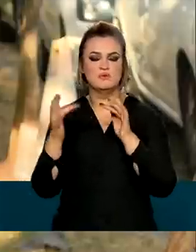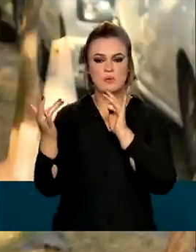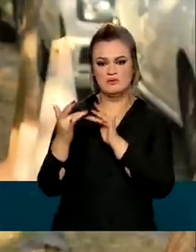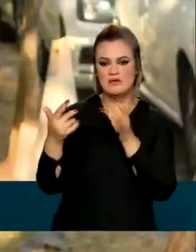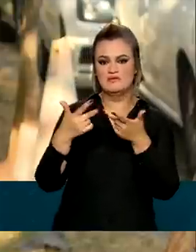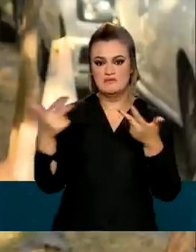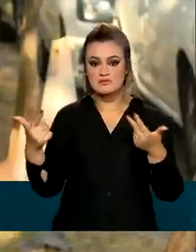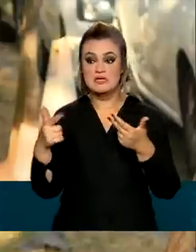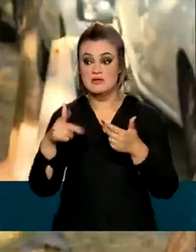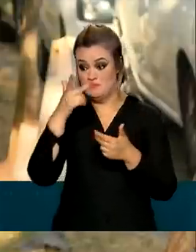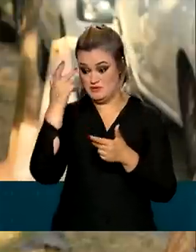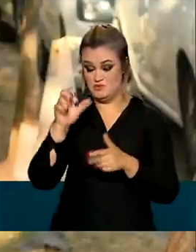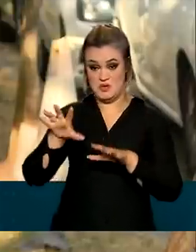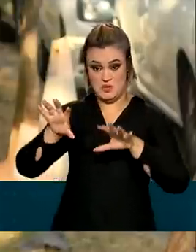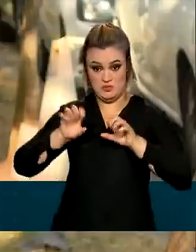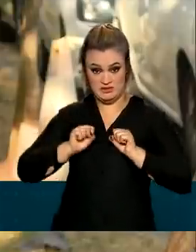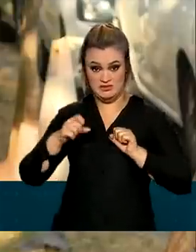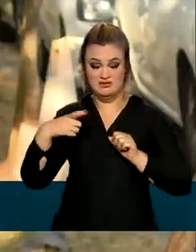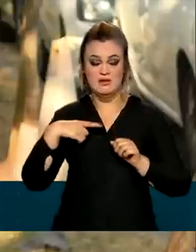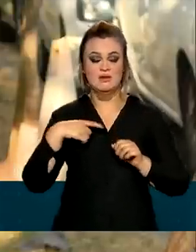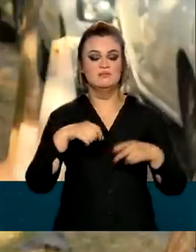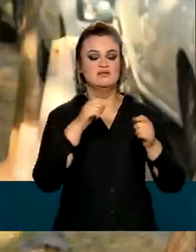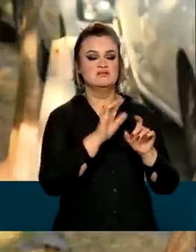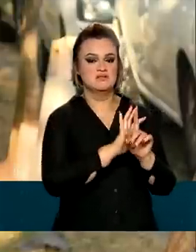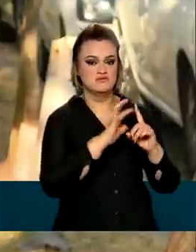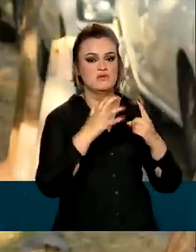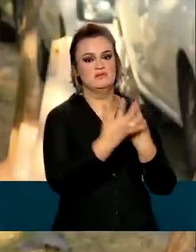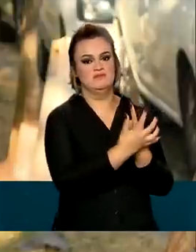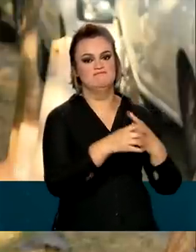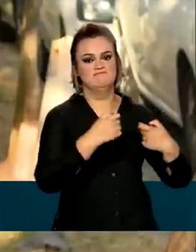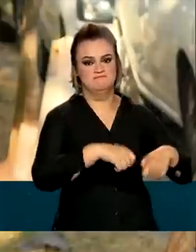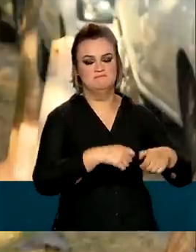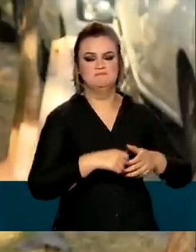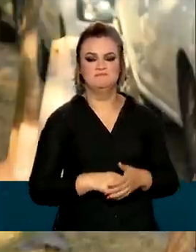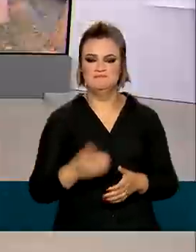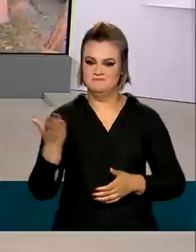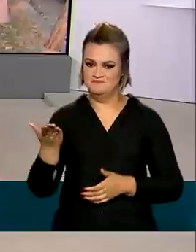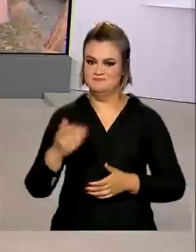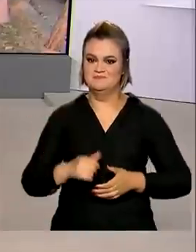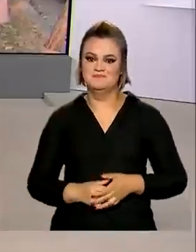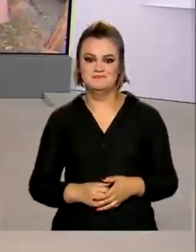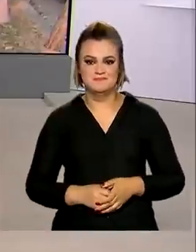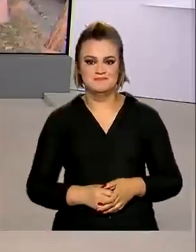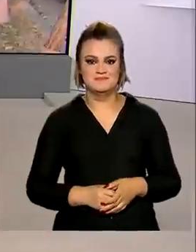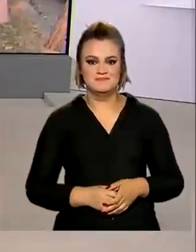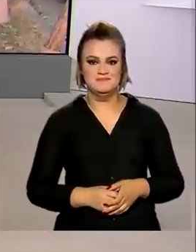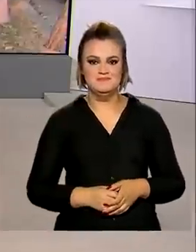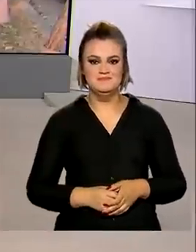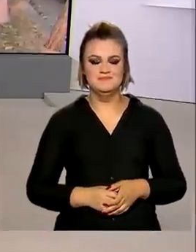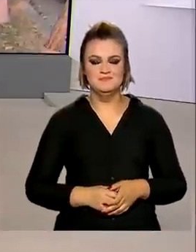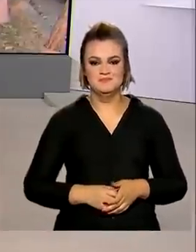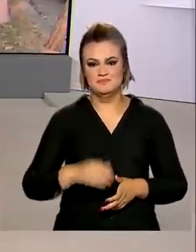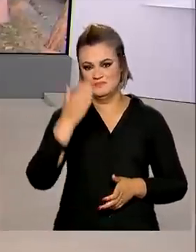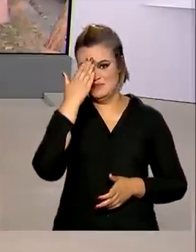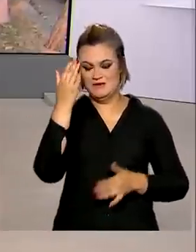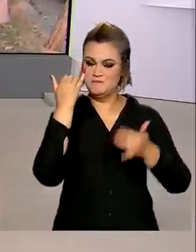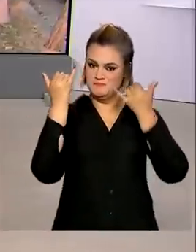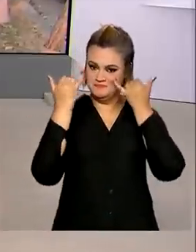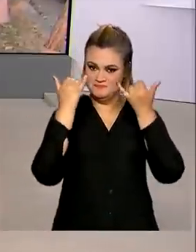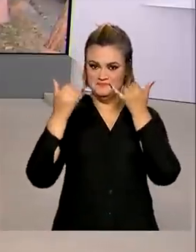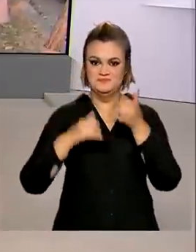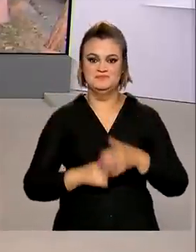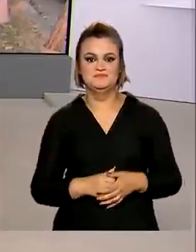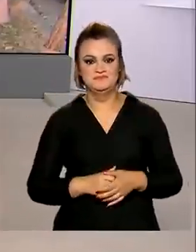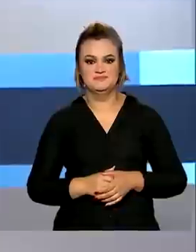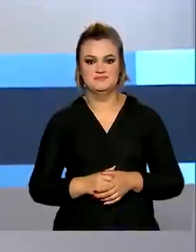pacientes infectados devem permanecer em isolamento. Renata, eu volto com você aí no estúdio. Tá certo, Érica. Muito obrigada